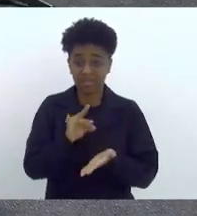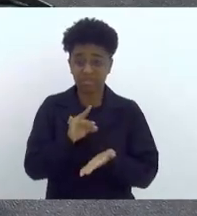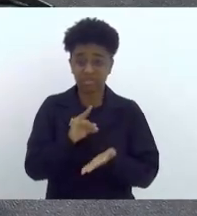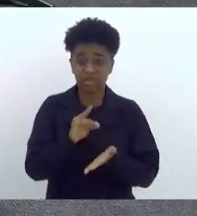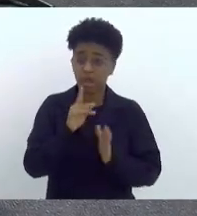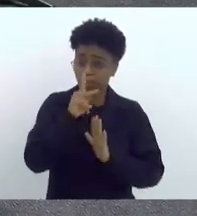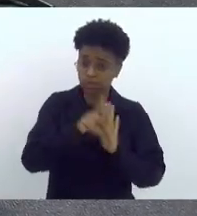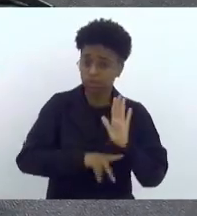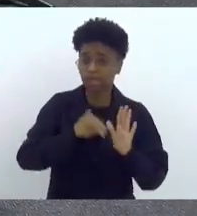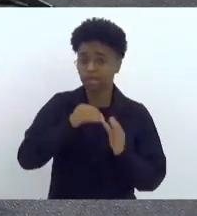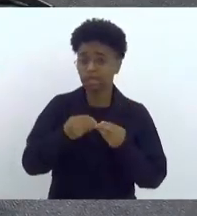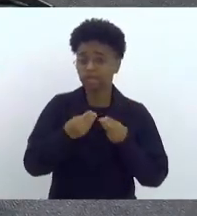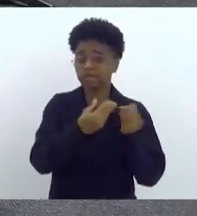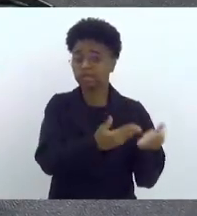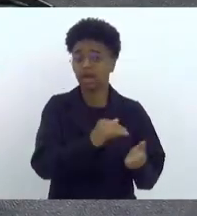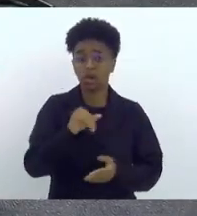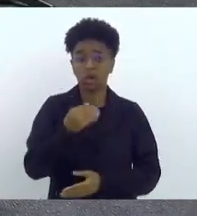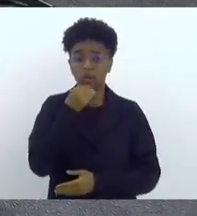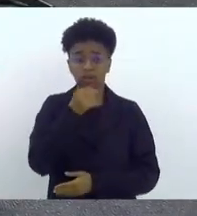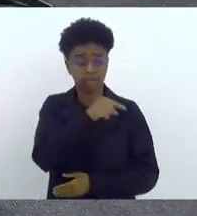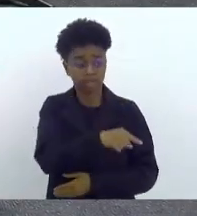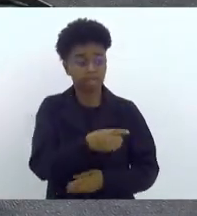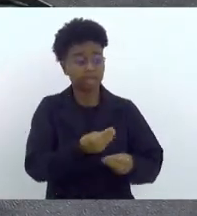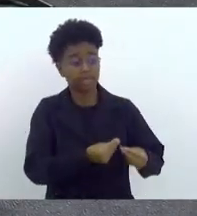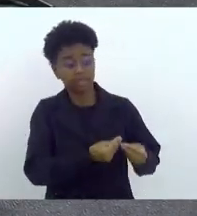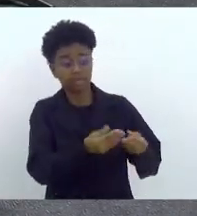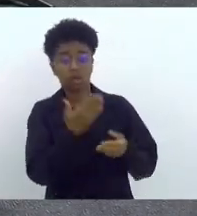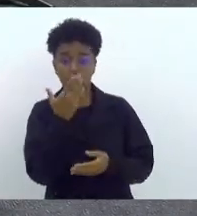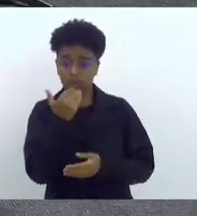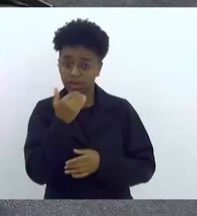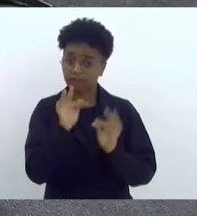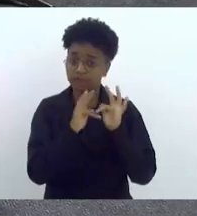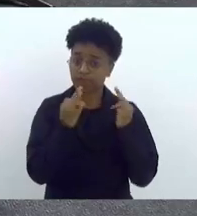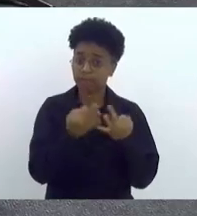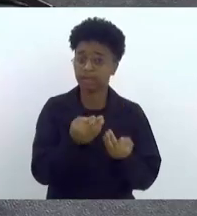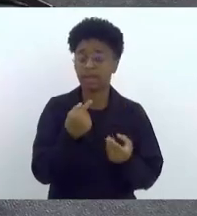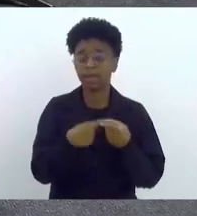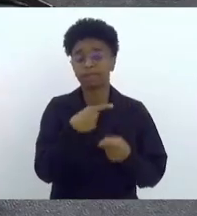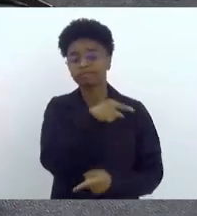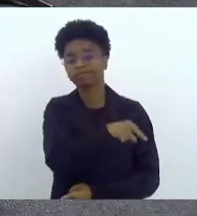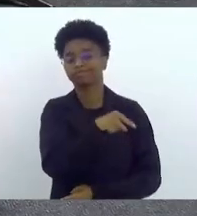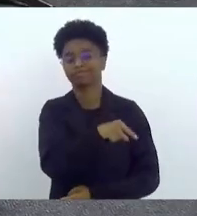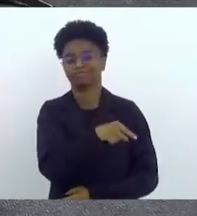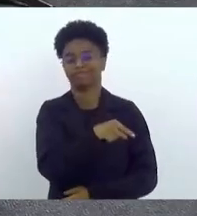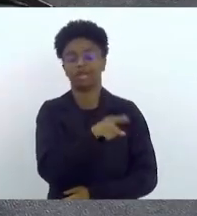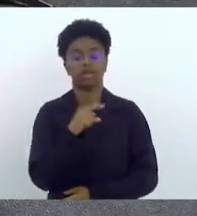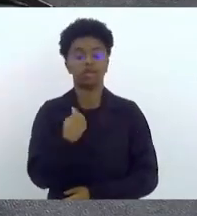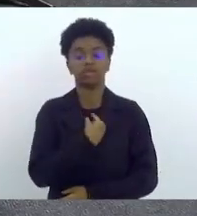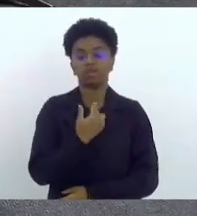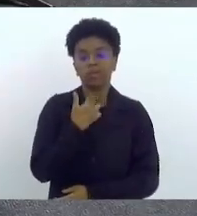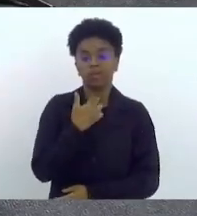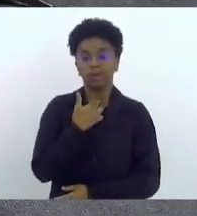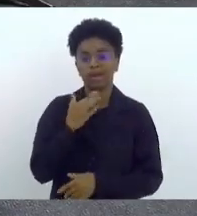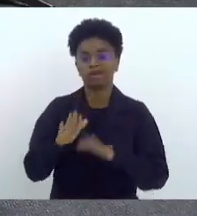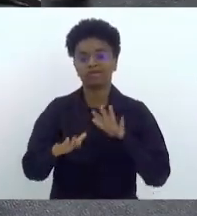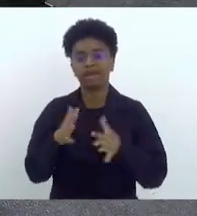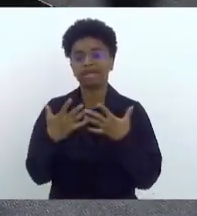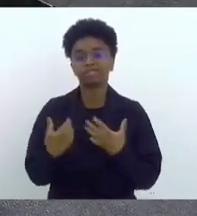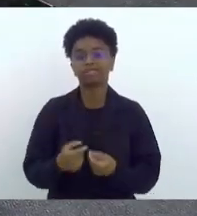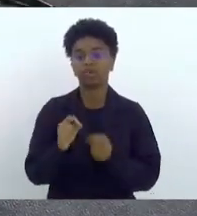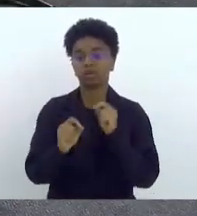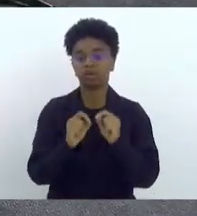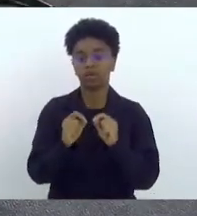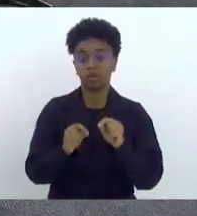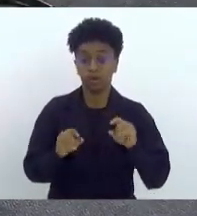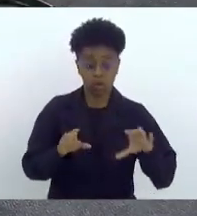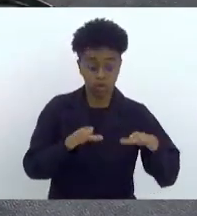oportunidade do pescador levar o sustento, sustentar a família. Isso. É o pescador artesanal. O que nós não podemos, às vezes, admitir é que o